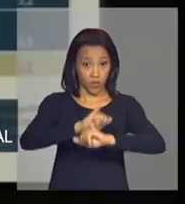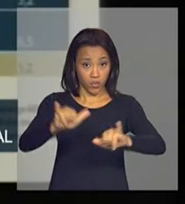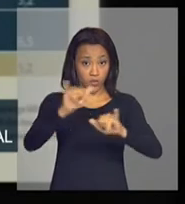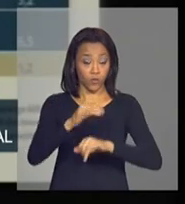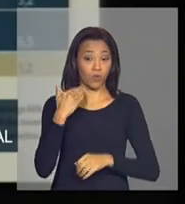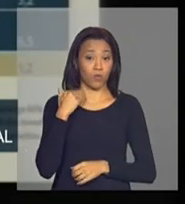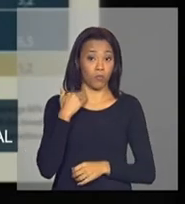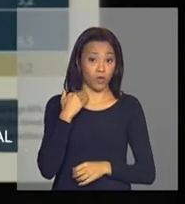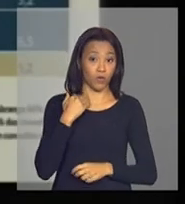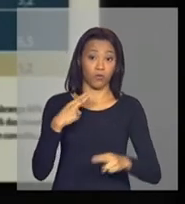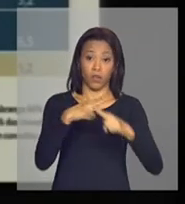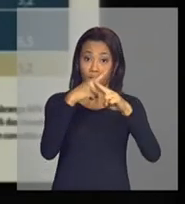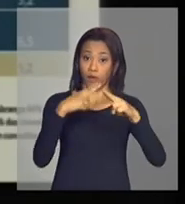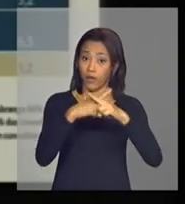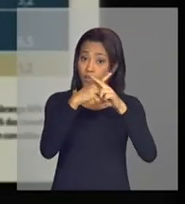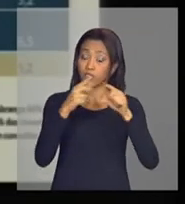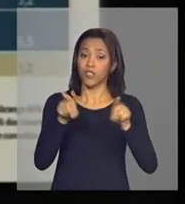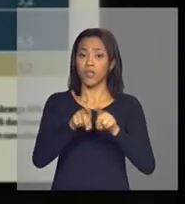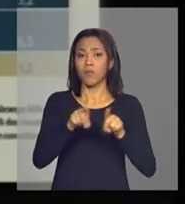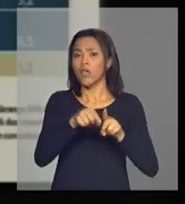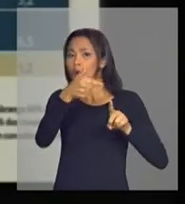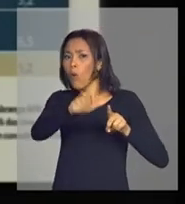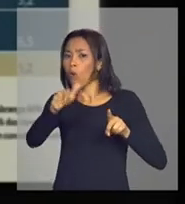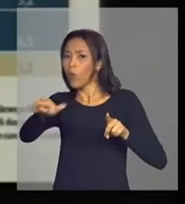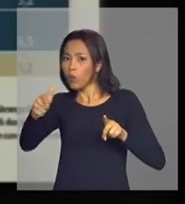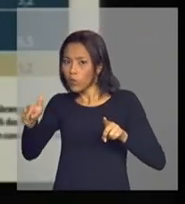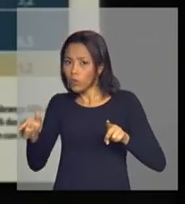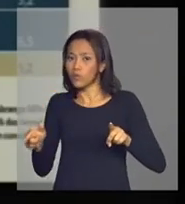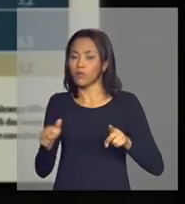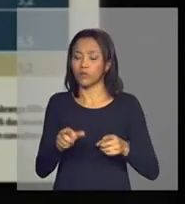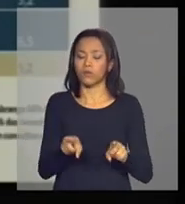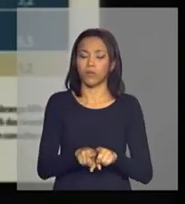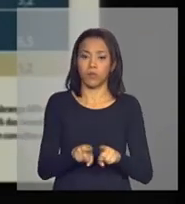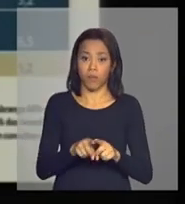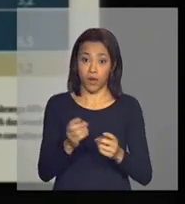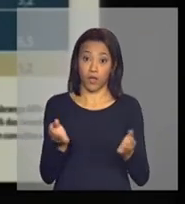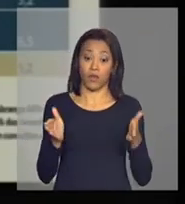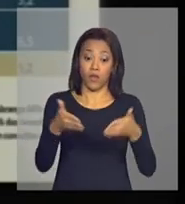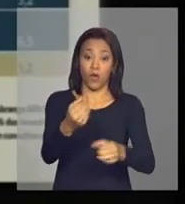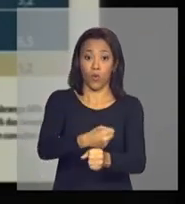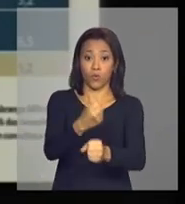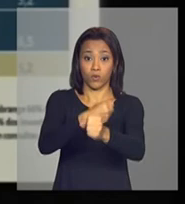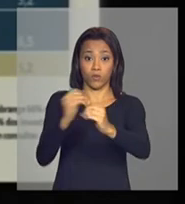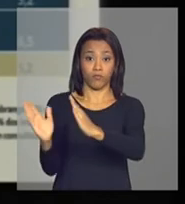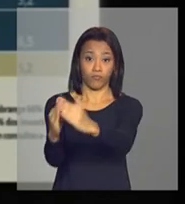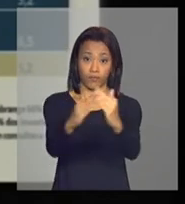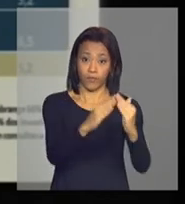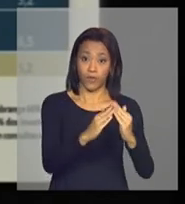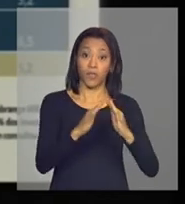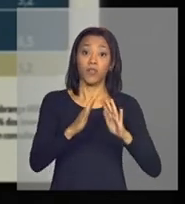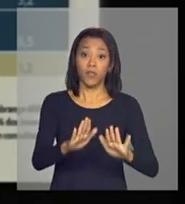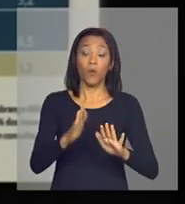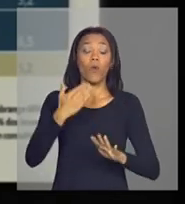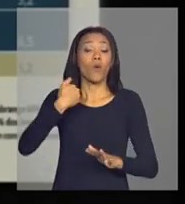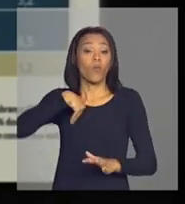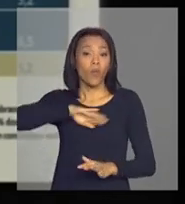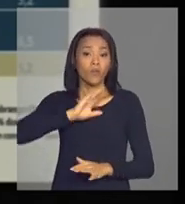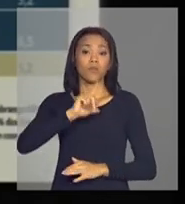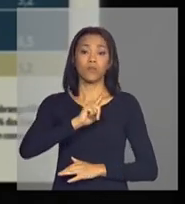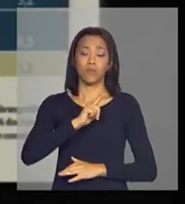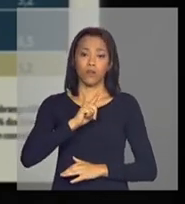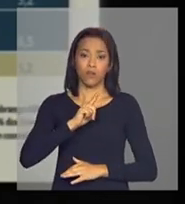Econômica e outras bases para o investimento residencial. Então nós temos no nosso